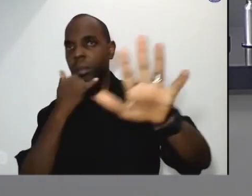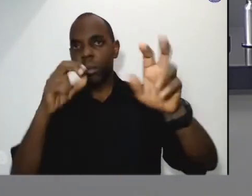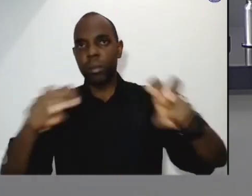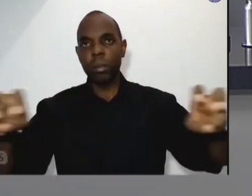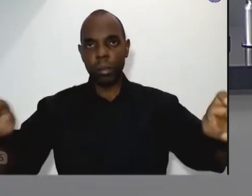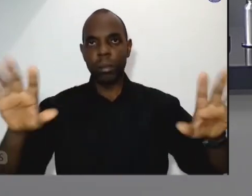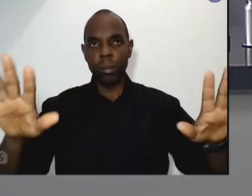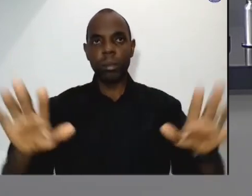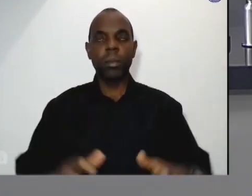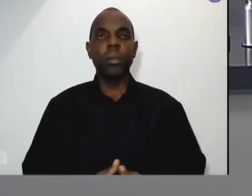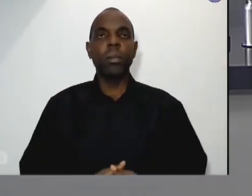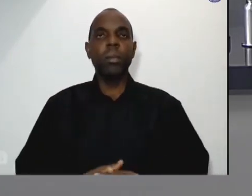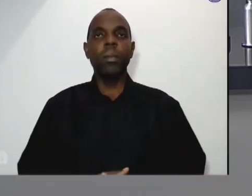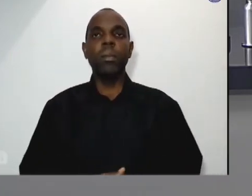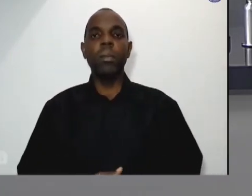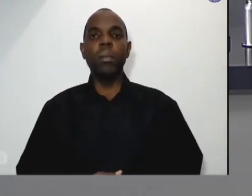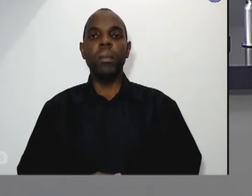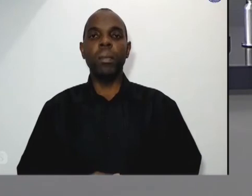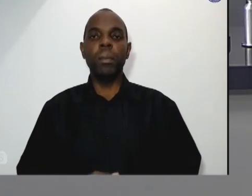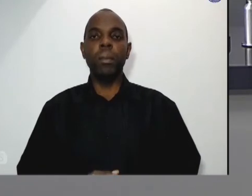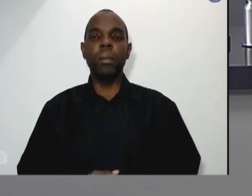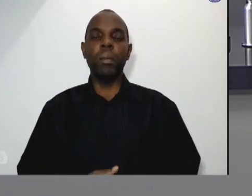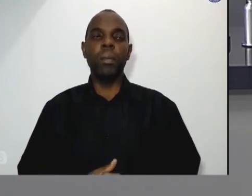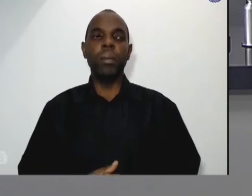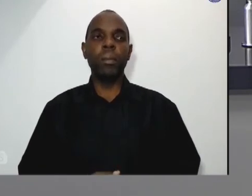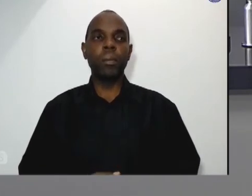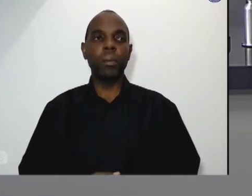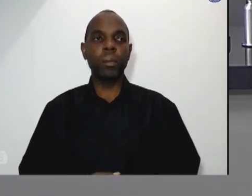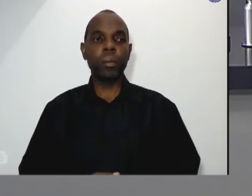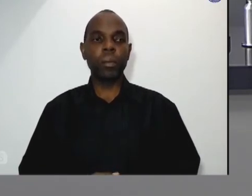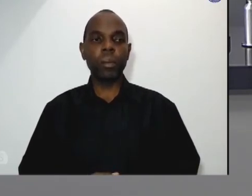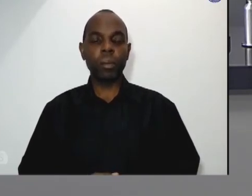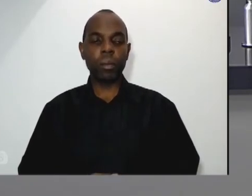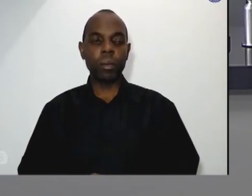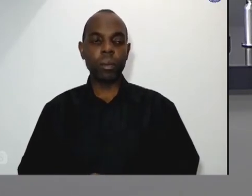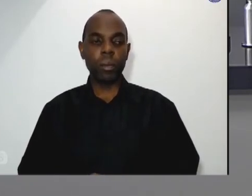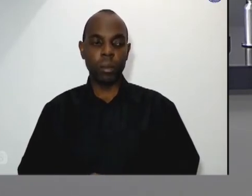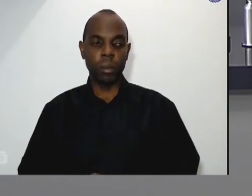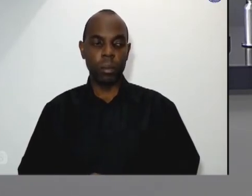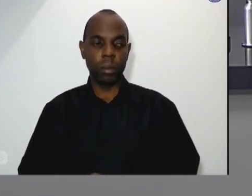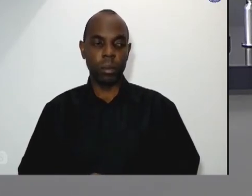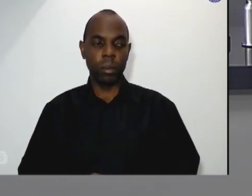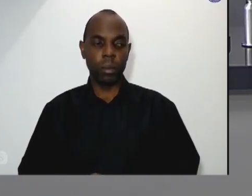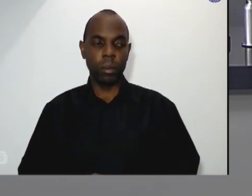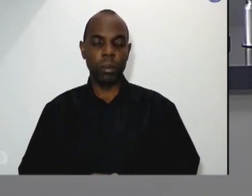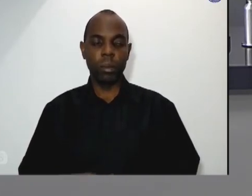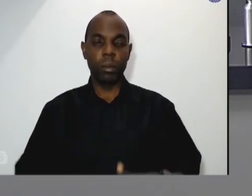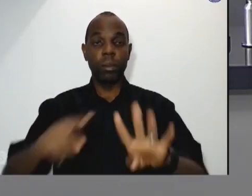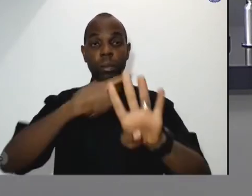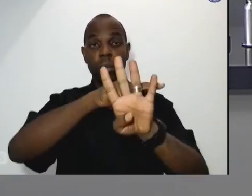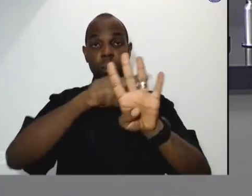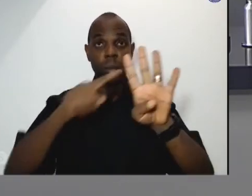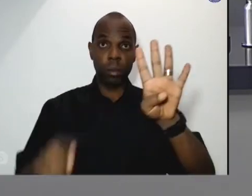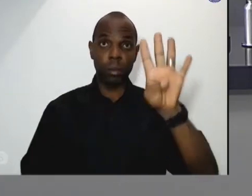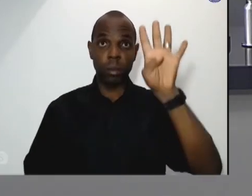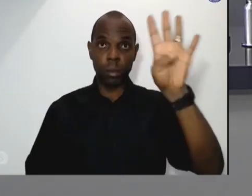quero também parabenizar todos palestrantes que fizeram uma ilustração